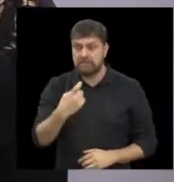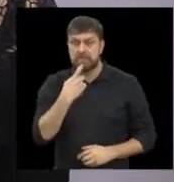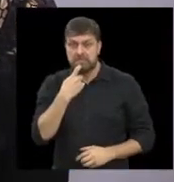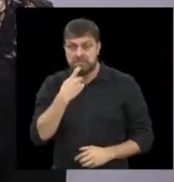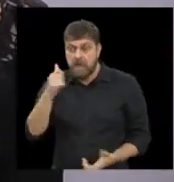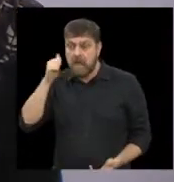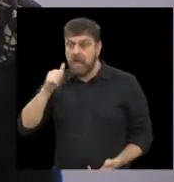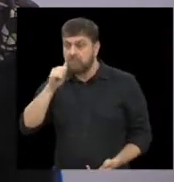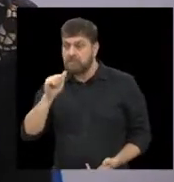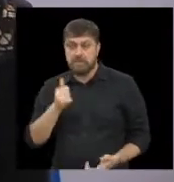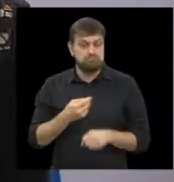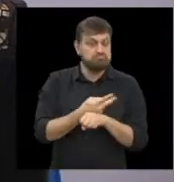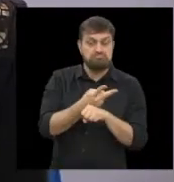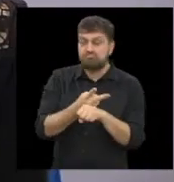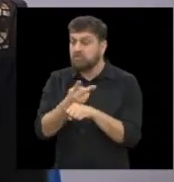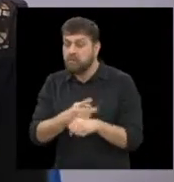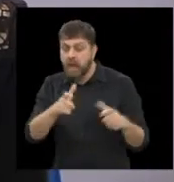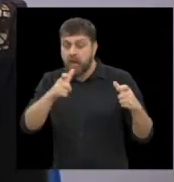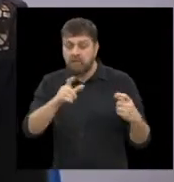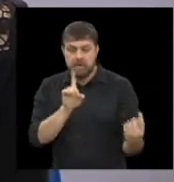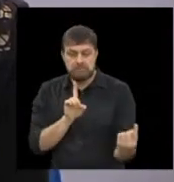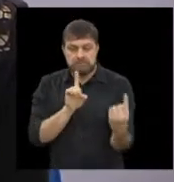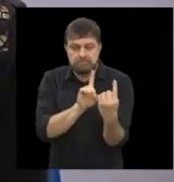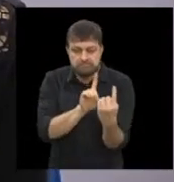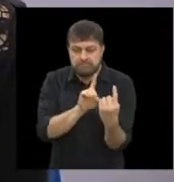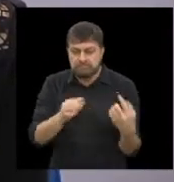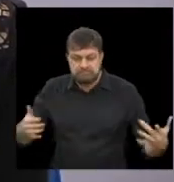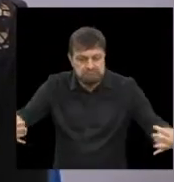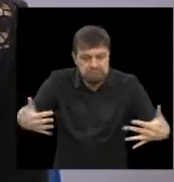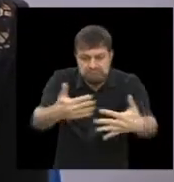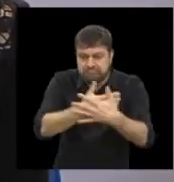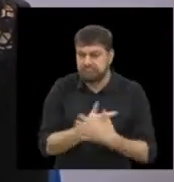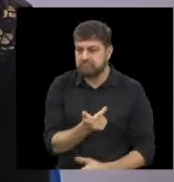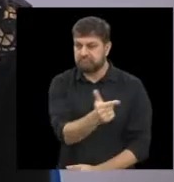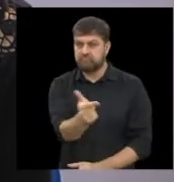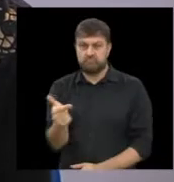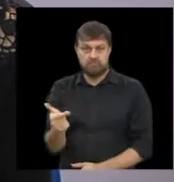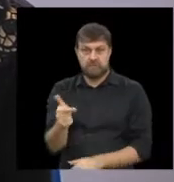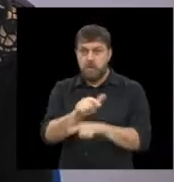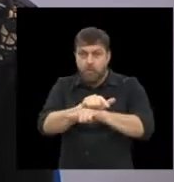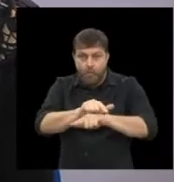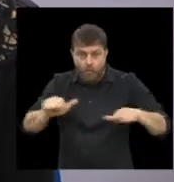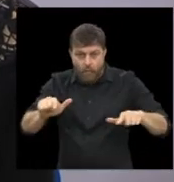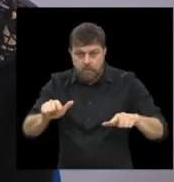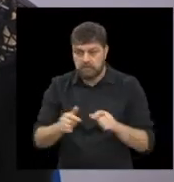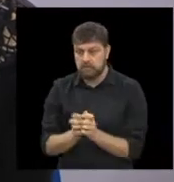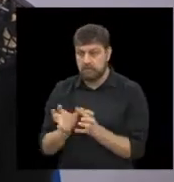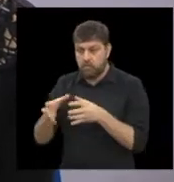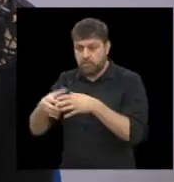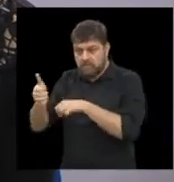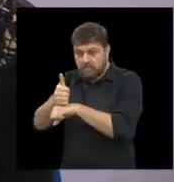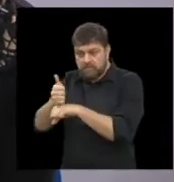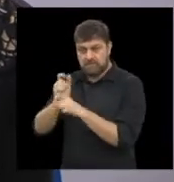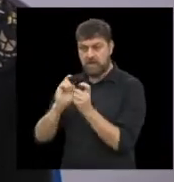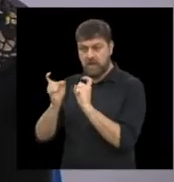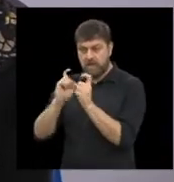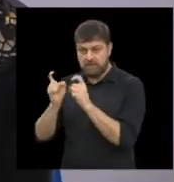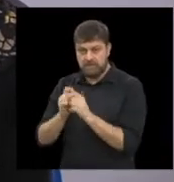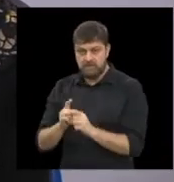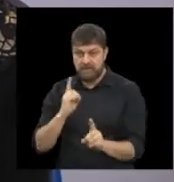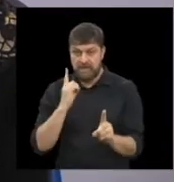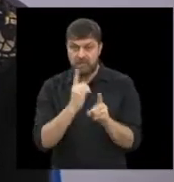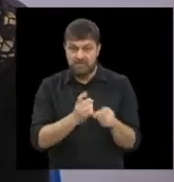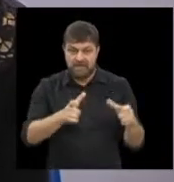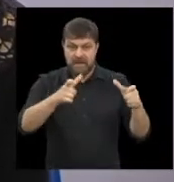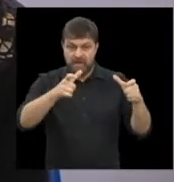ter aonde elas pudessem ser acolhidas. Elas se reuniram e começaram a fazer, pedir emprestado